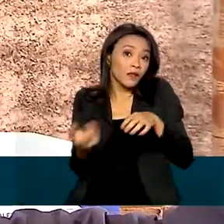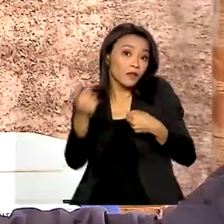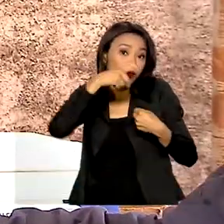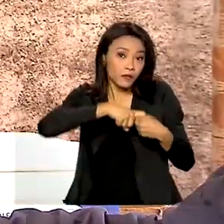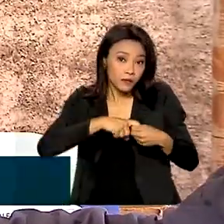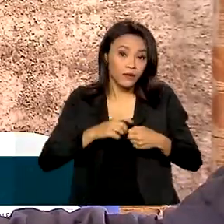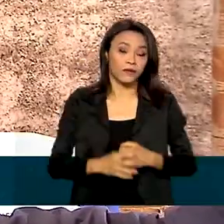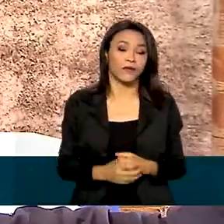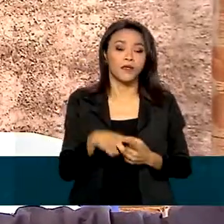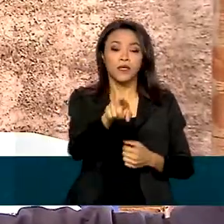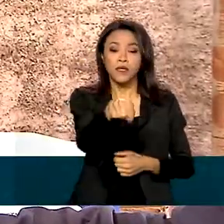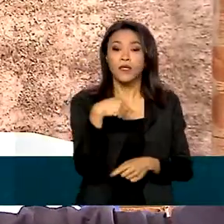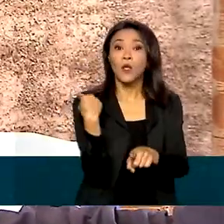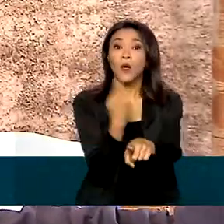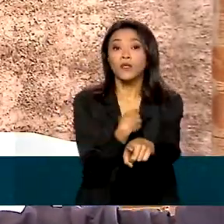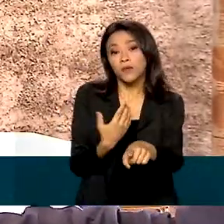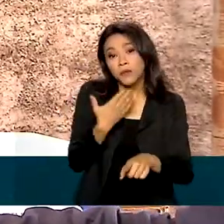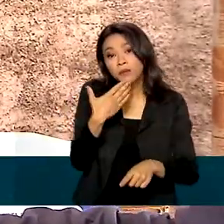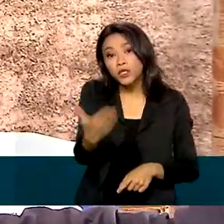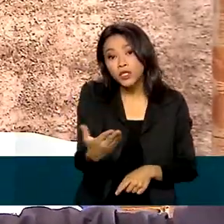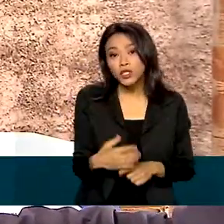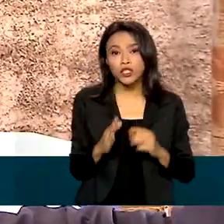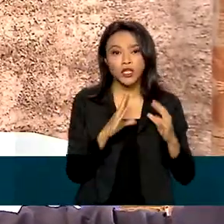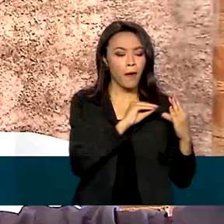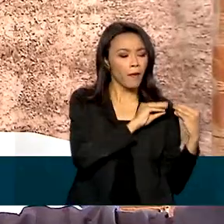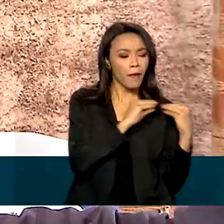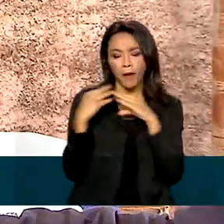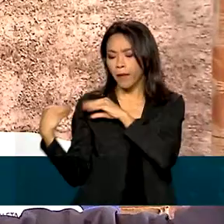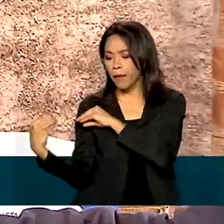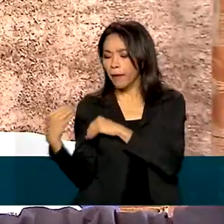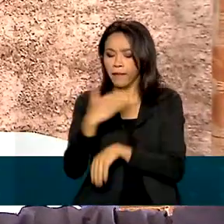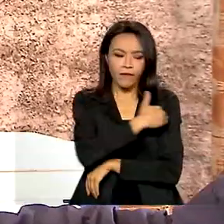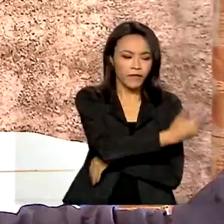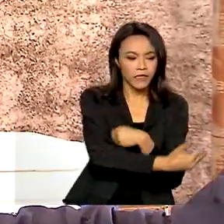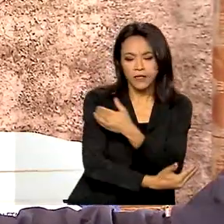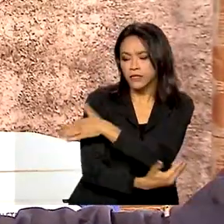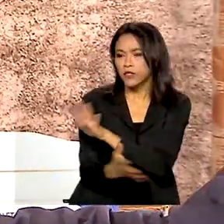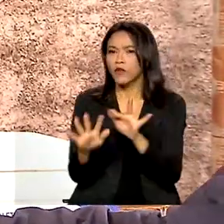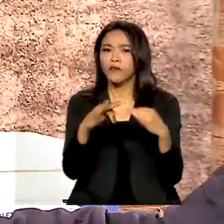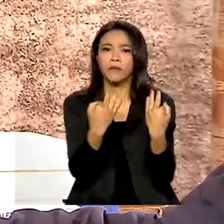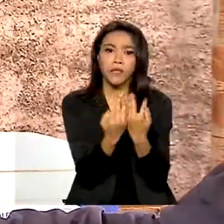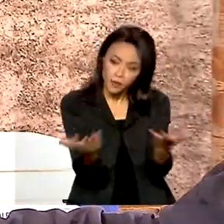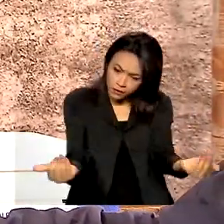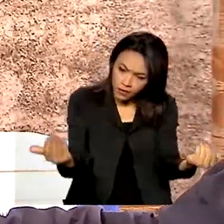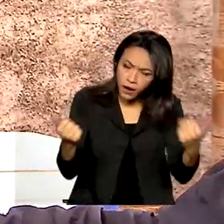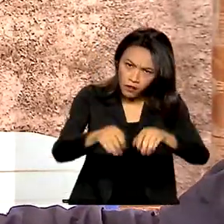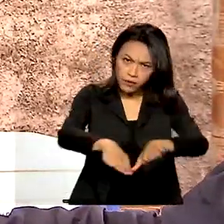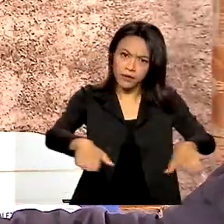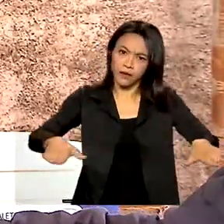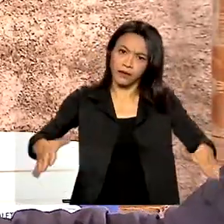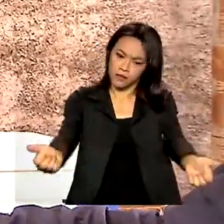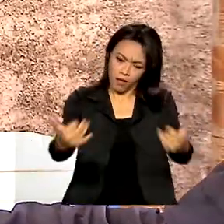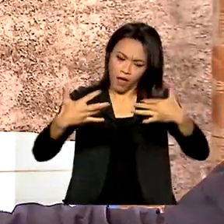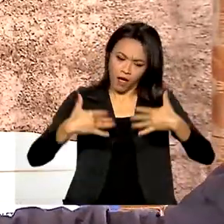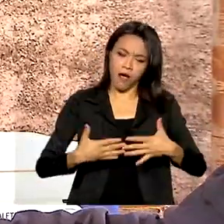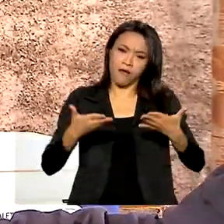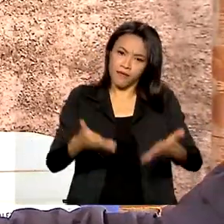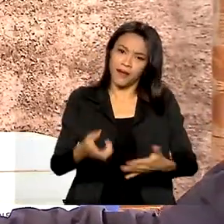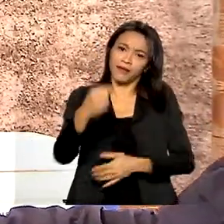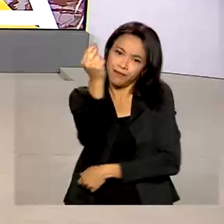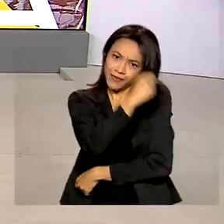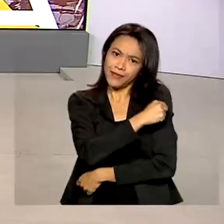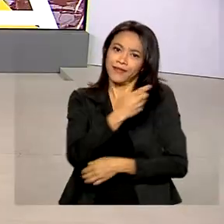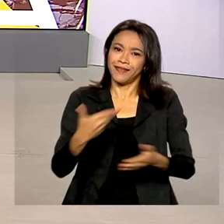está pedindo encarecidamente que comente com seus vizinhos, comente com seus familiares que tragam as crianças para fazer essa campanha de